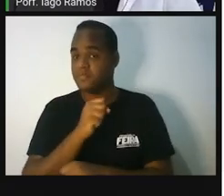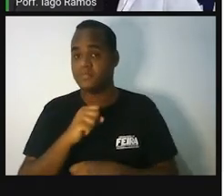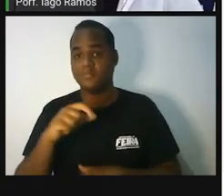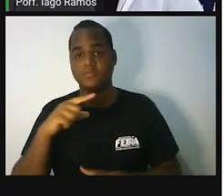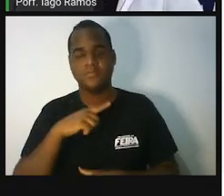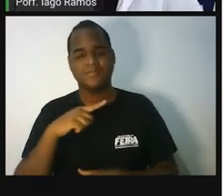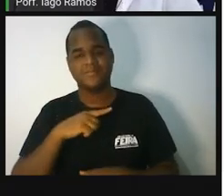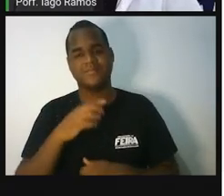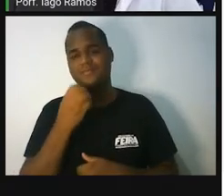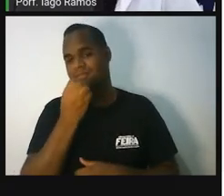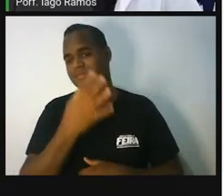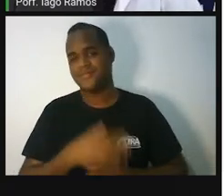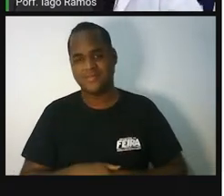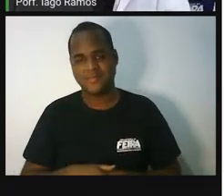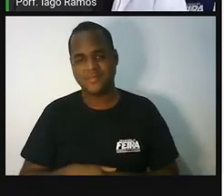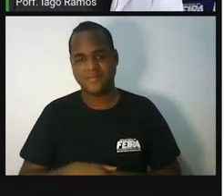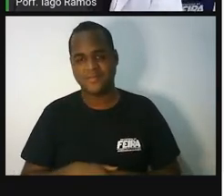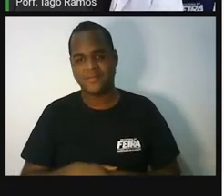Pronto.